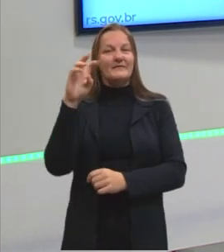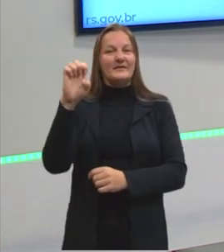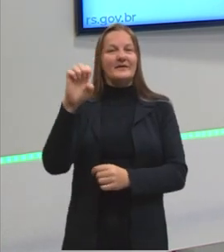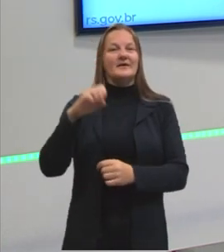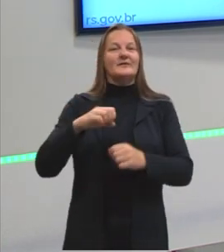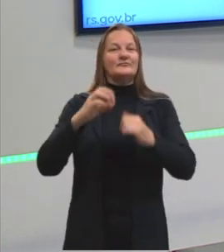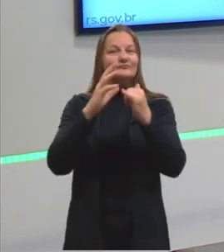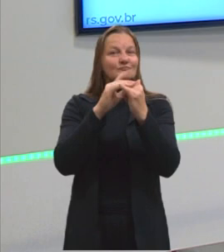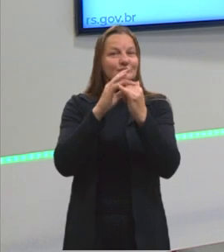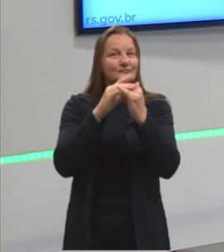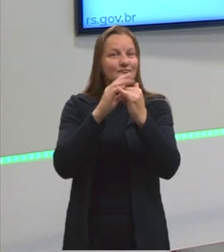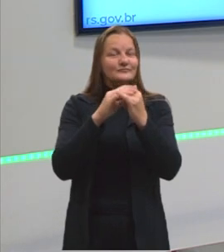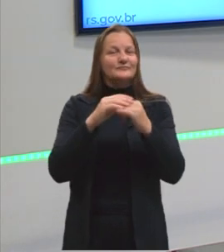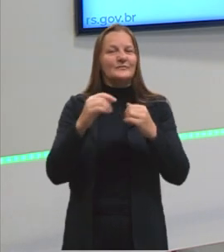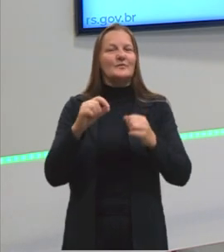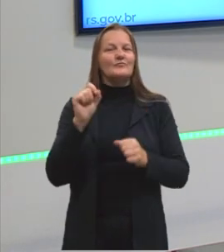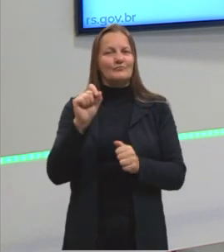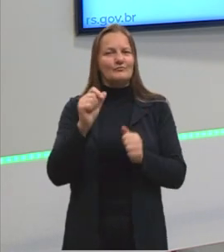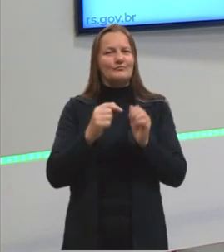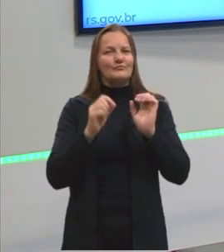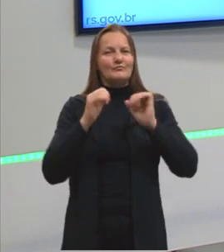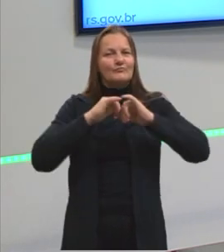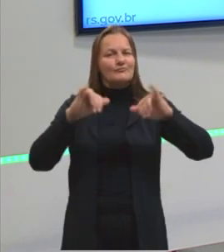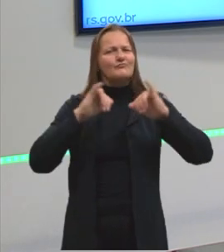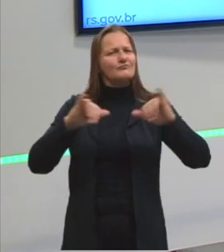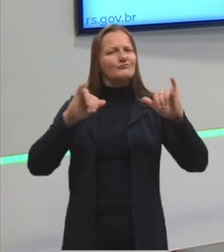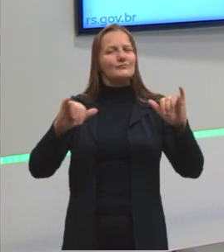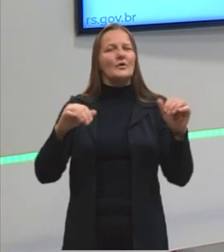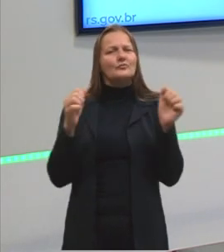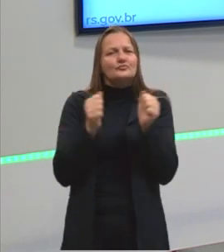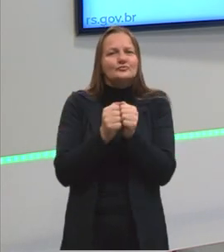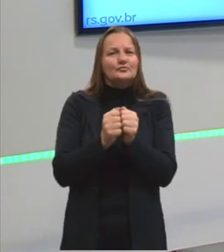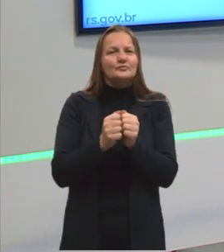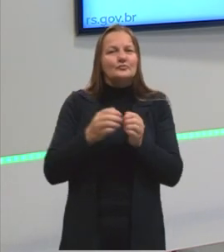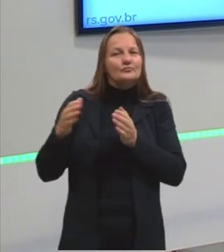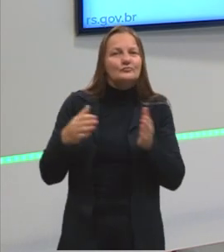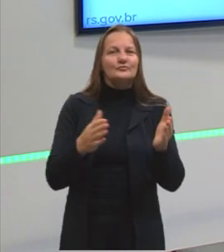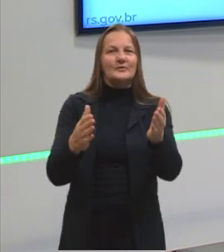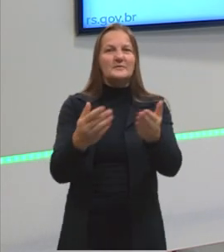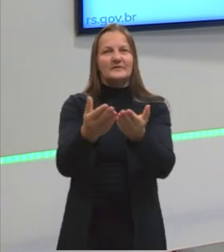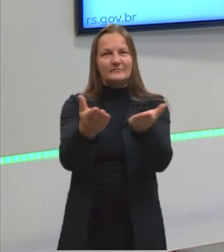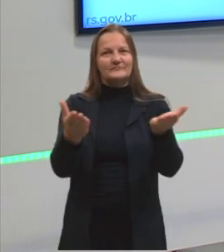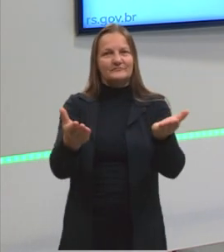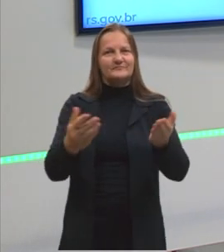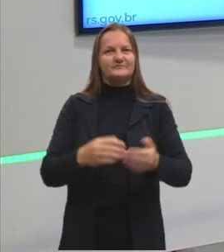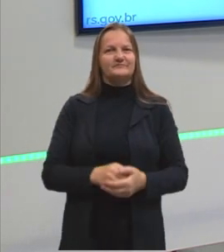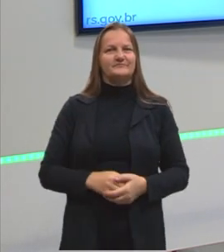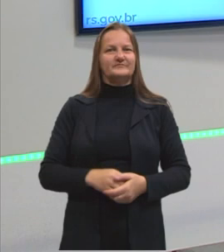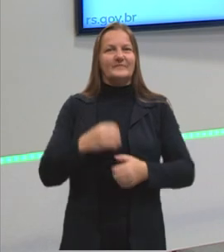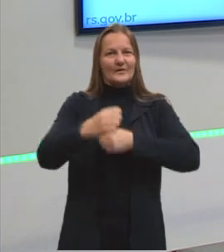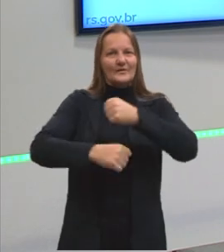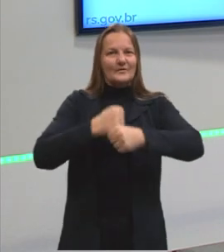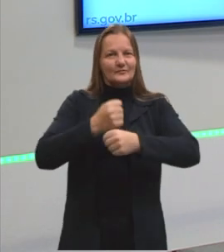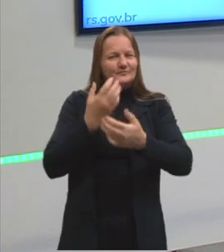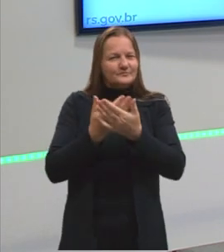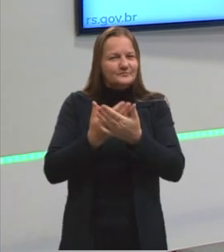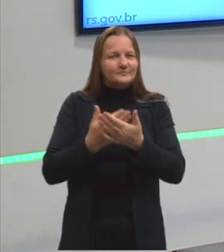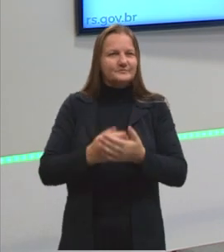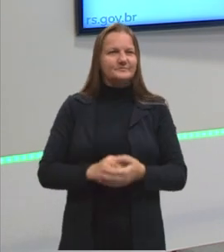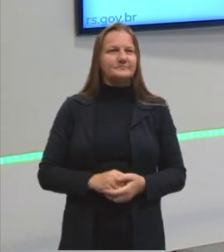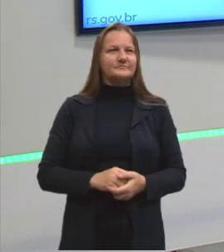marca a Seduc aí nas postagens para que a gente possa acompanhar aí essa caminhada de vocês nesse ano de estudos.